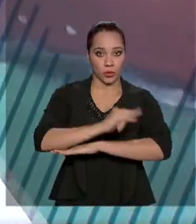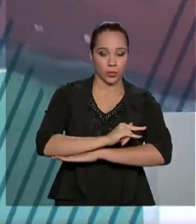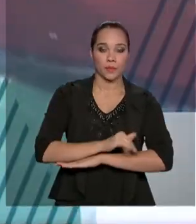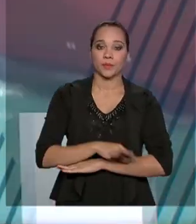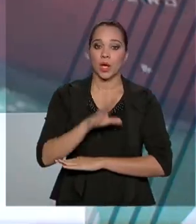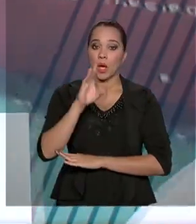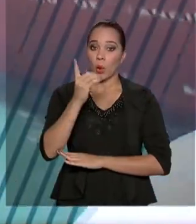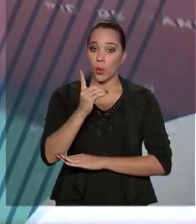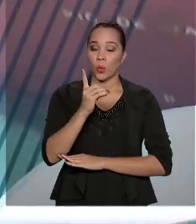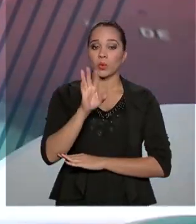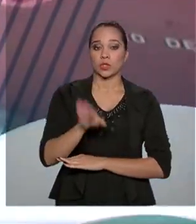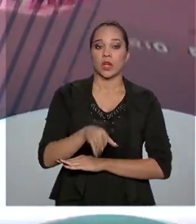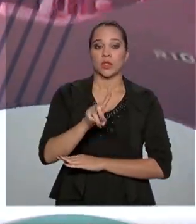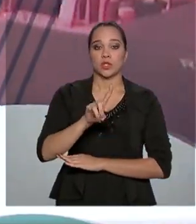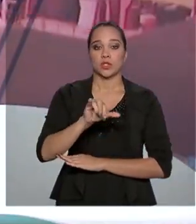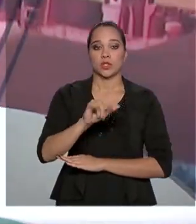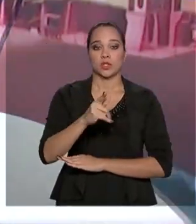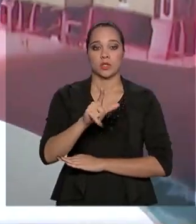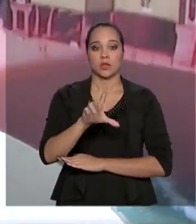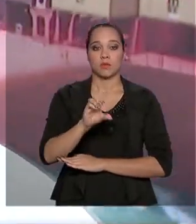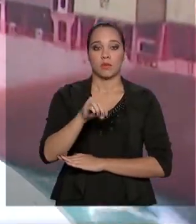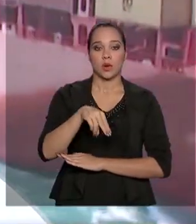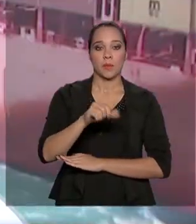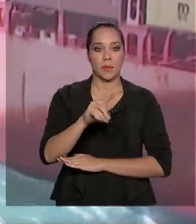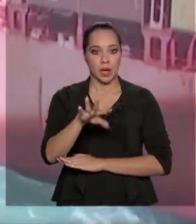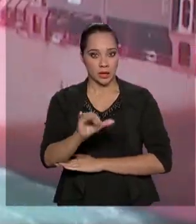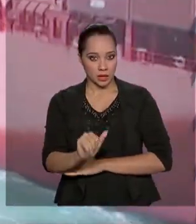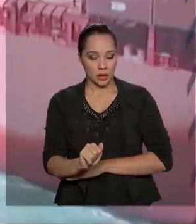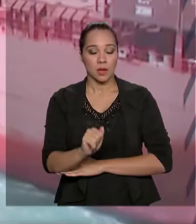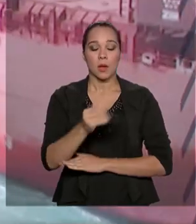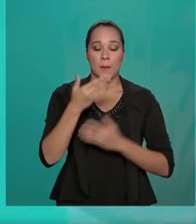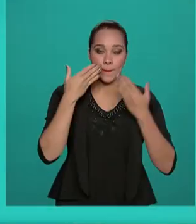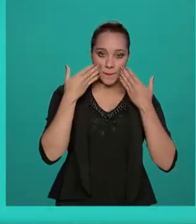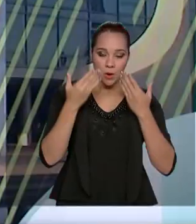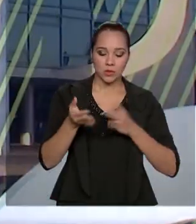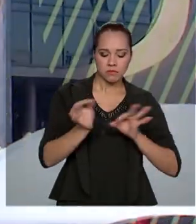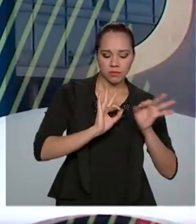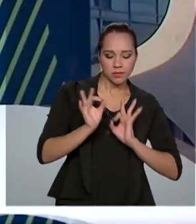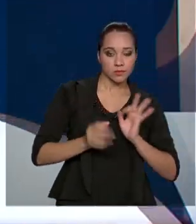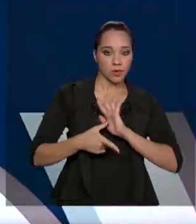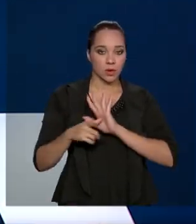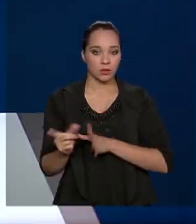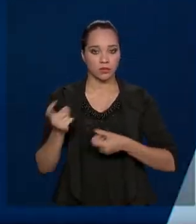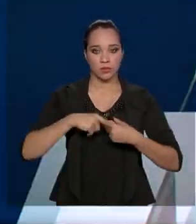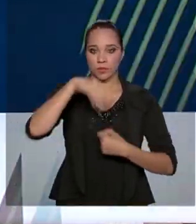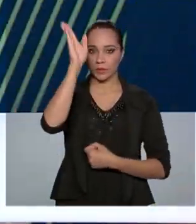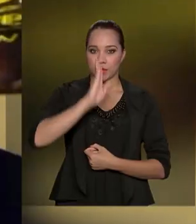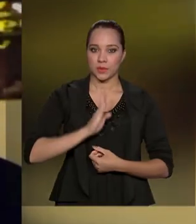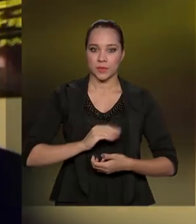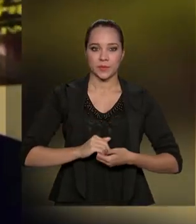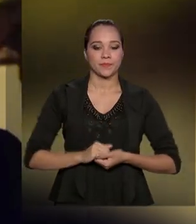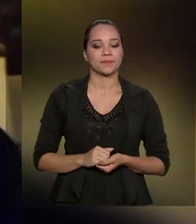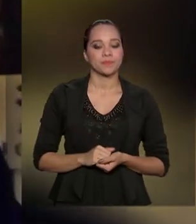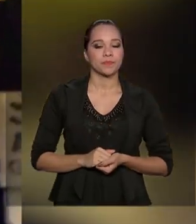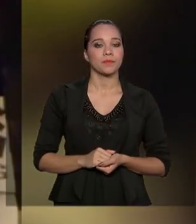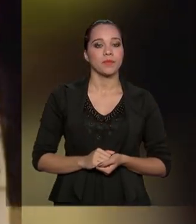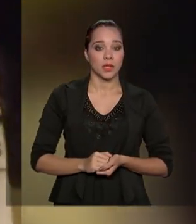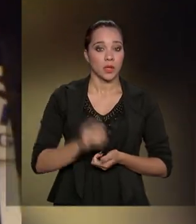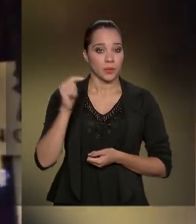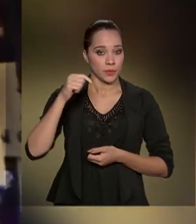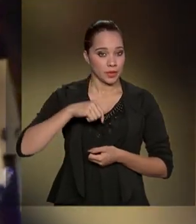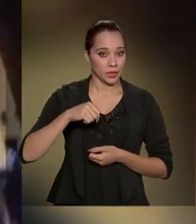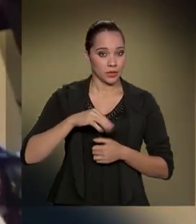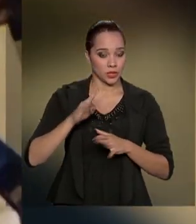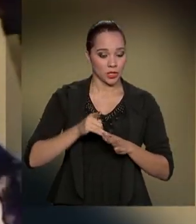diplomatas envolvidos na operação mostra os preparativos antes da volta ao Brasil. Estamos aqui na missão de